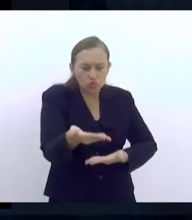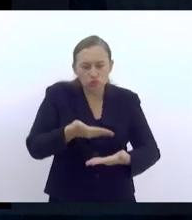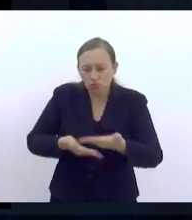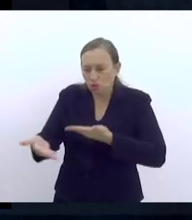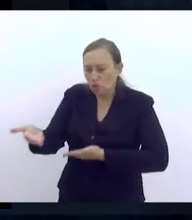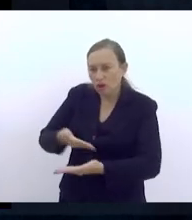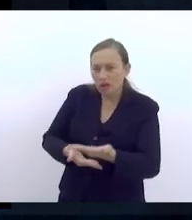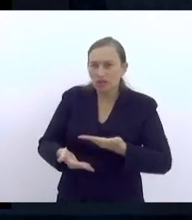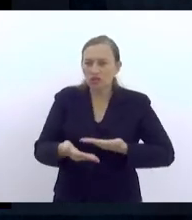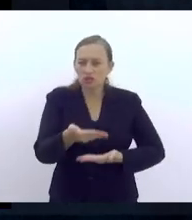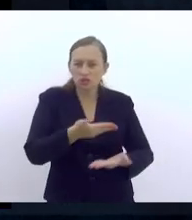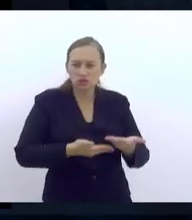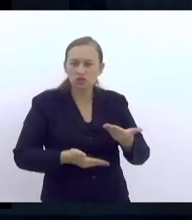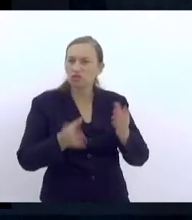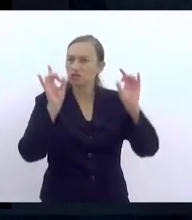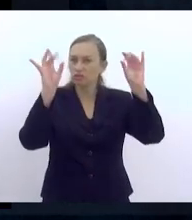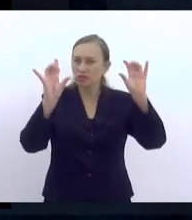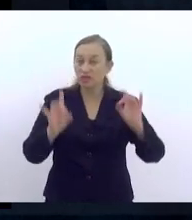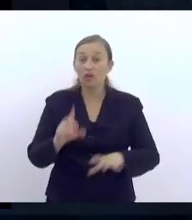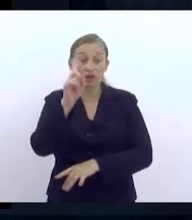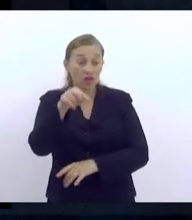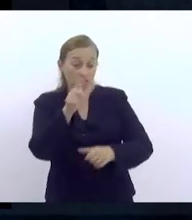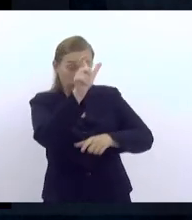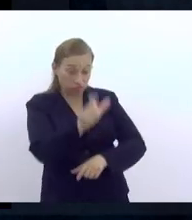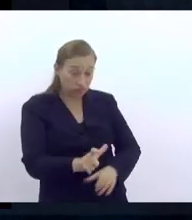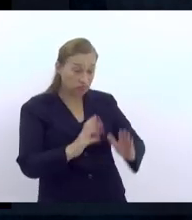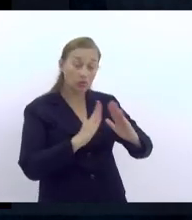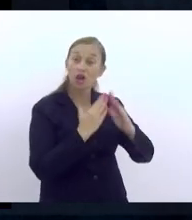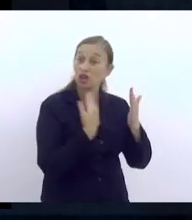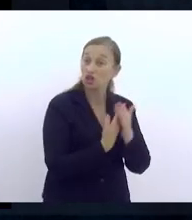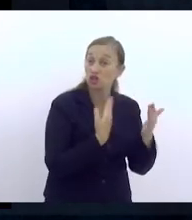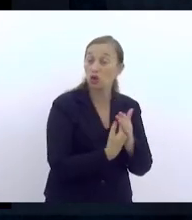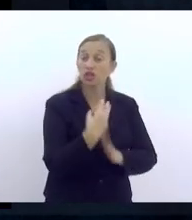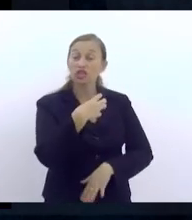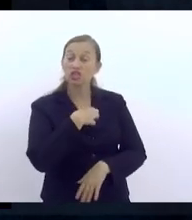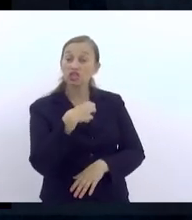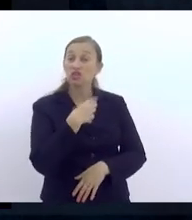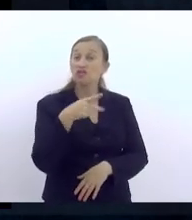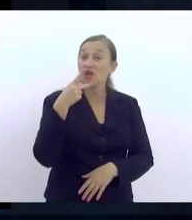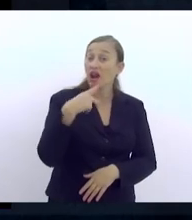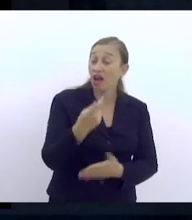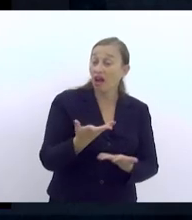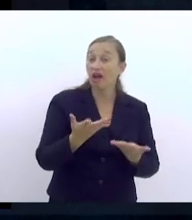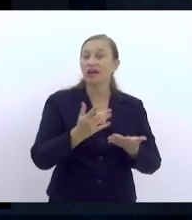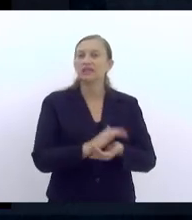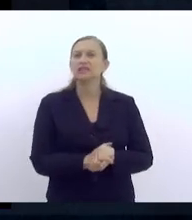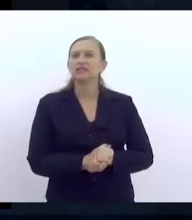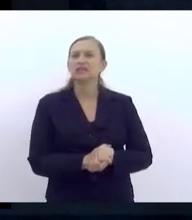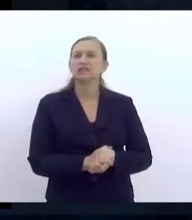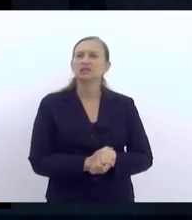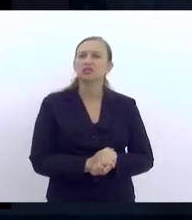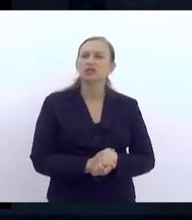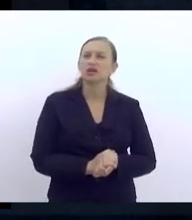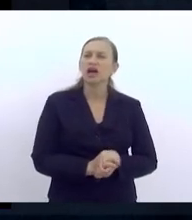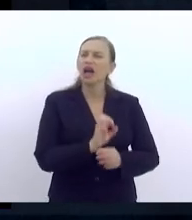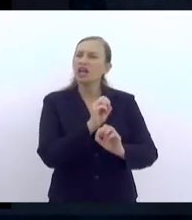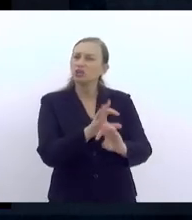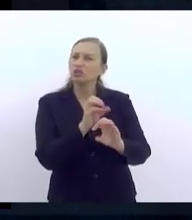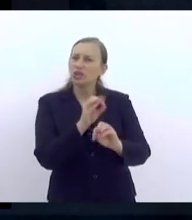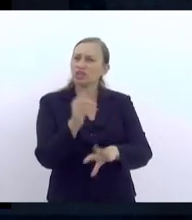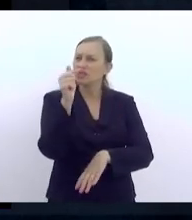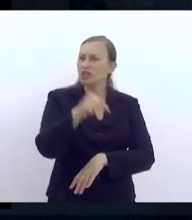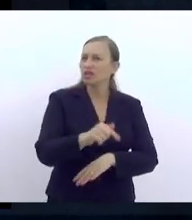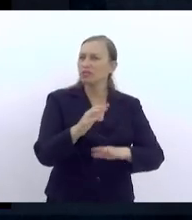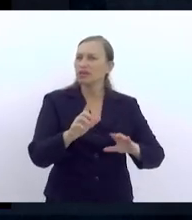que é a escola, eu acho que, nesse sentido, falar, trazer a educação aqui para